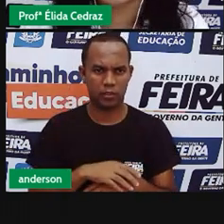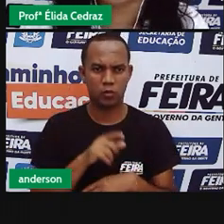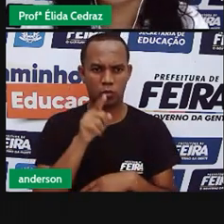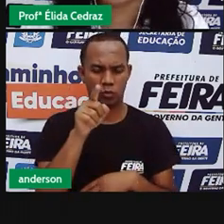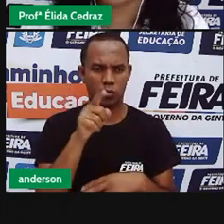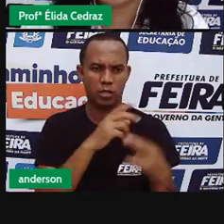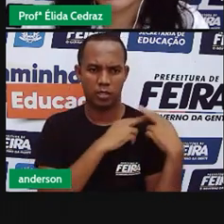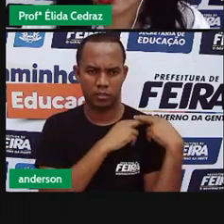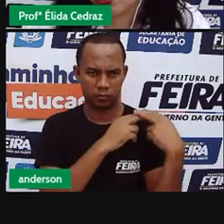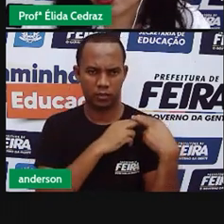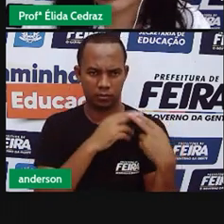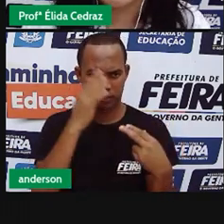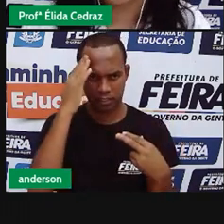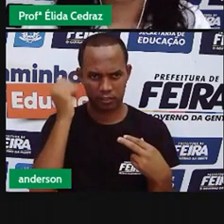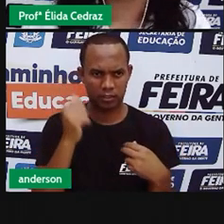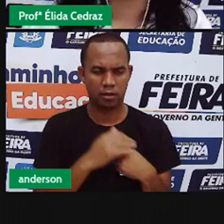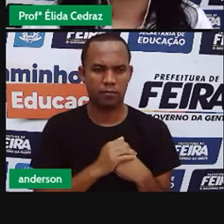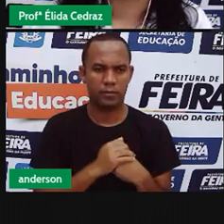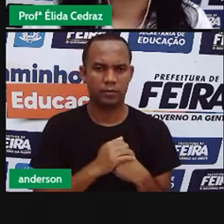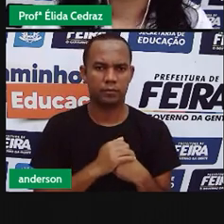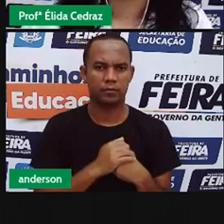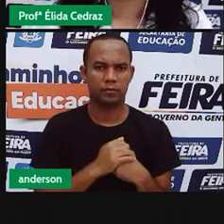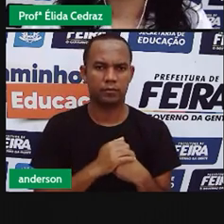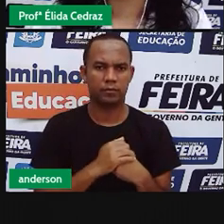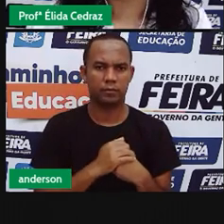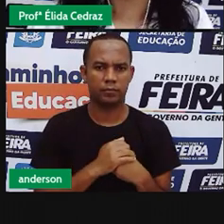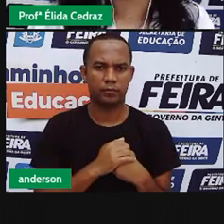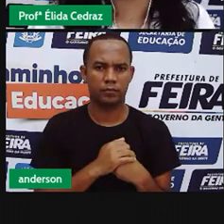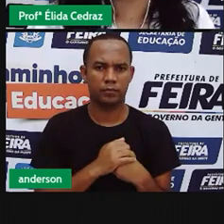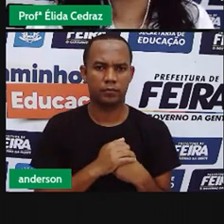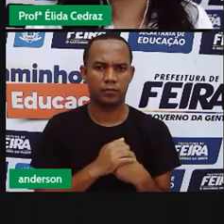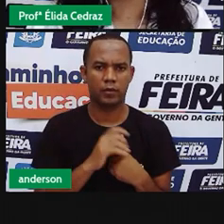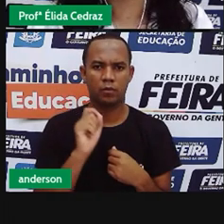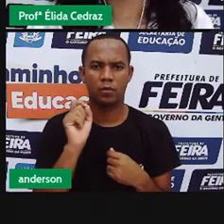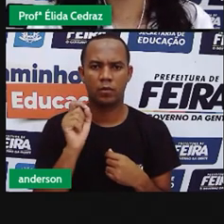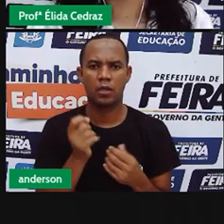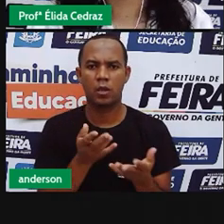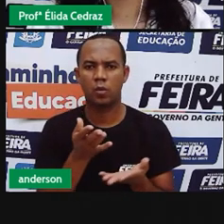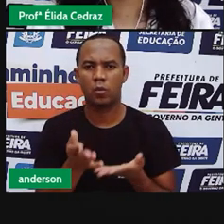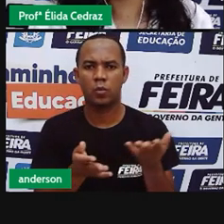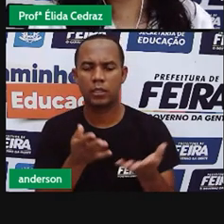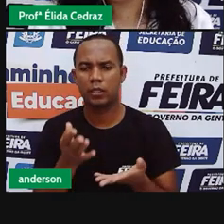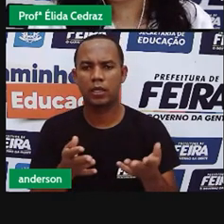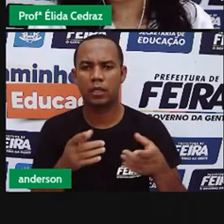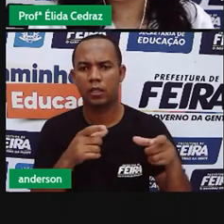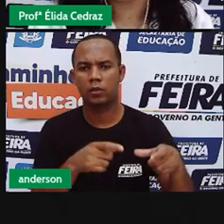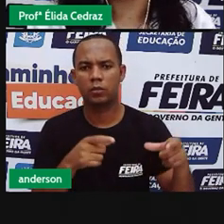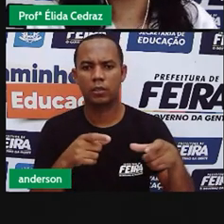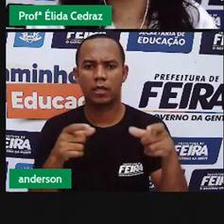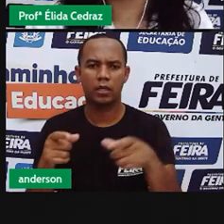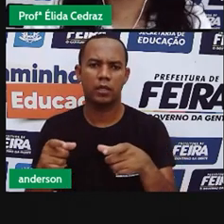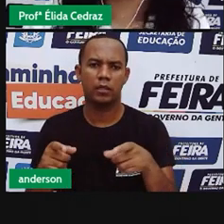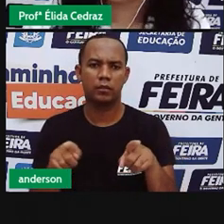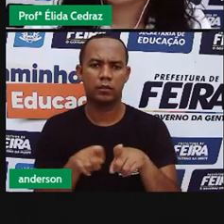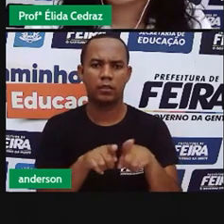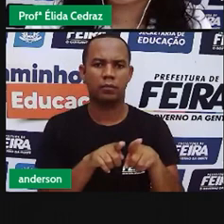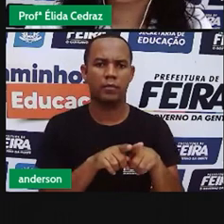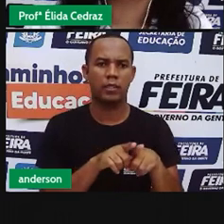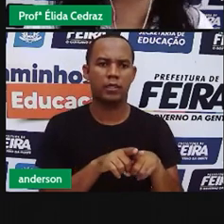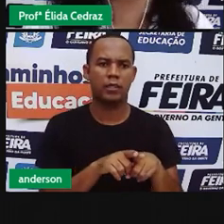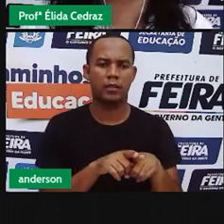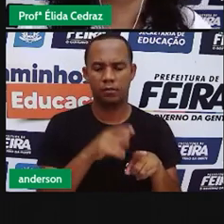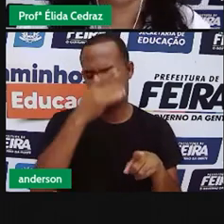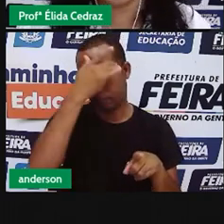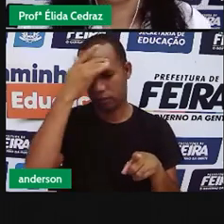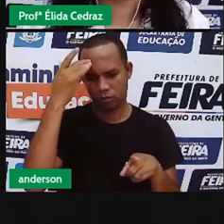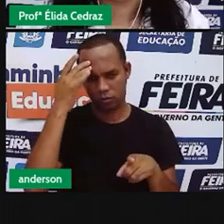sua responsabilidade? É a apresentação dos espaços públicos que cabem às pessoas